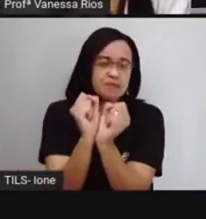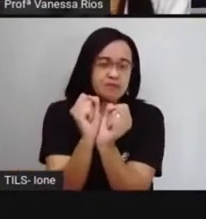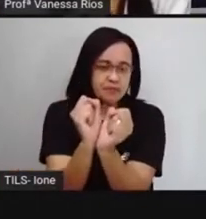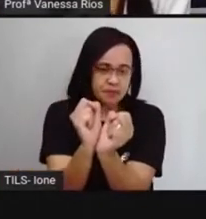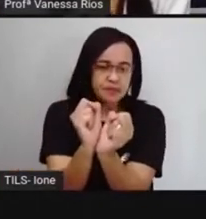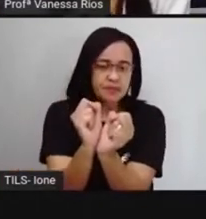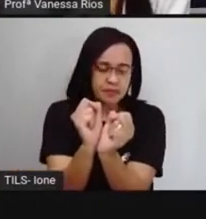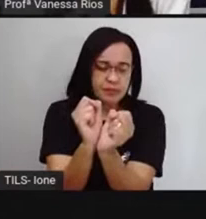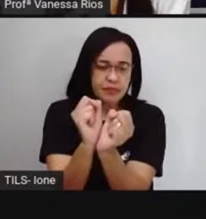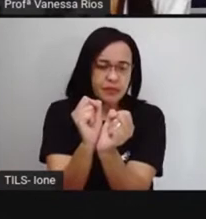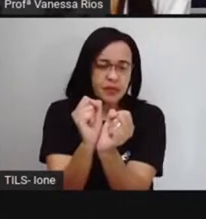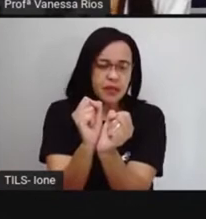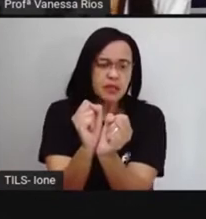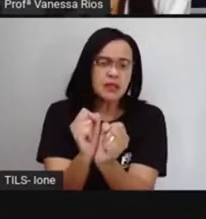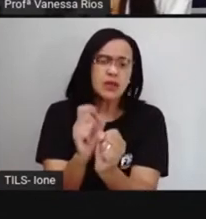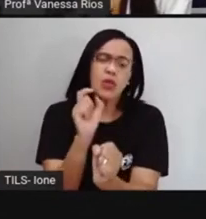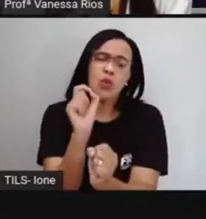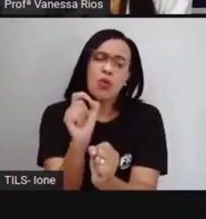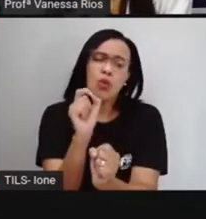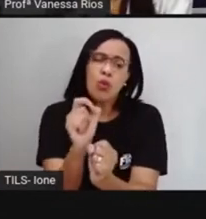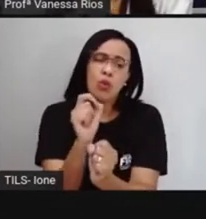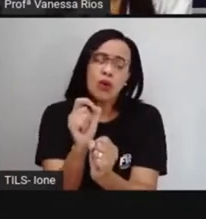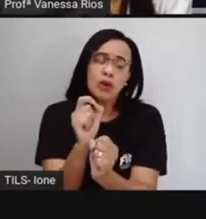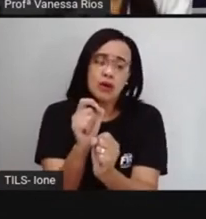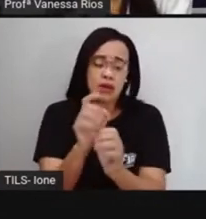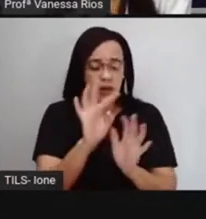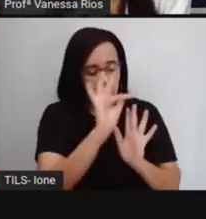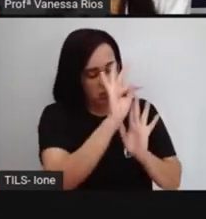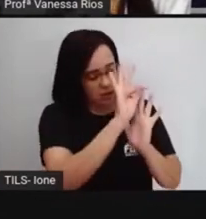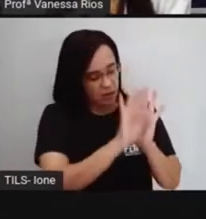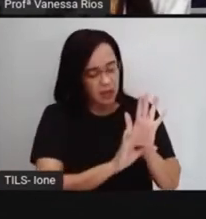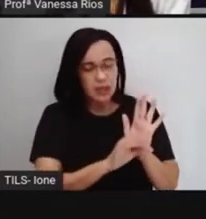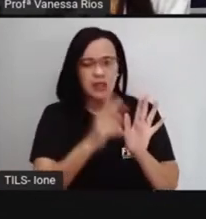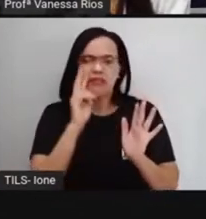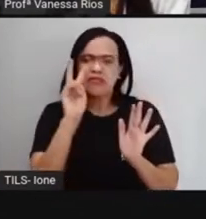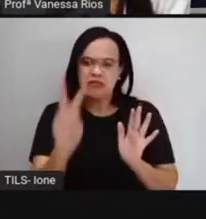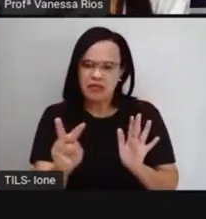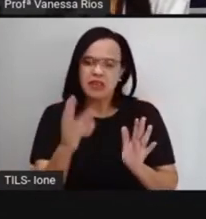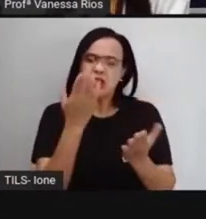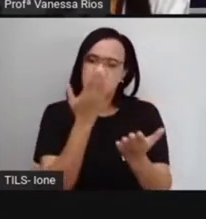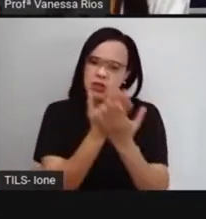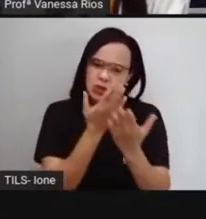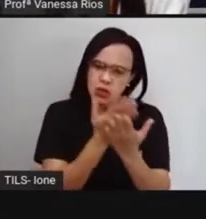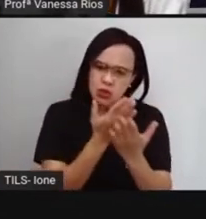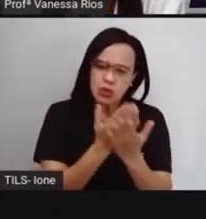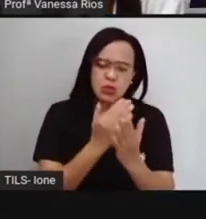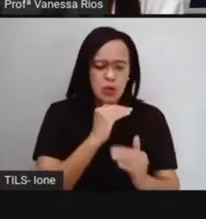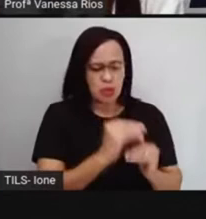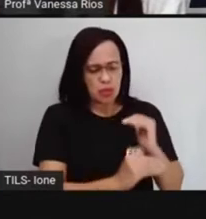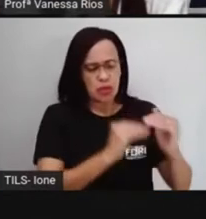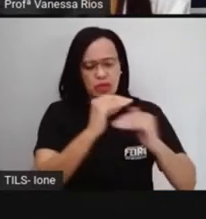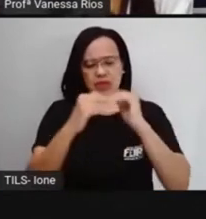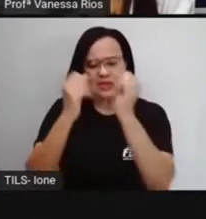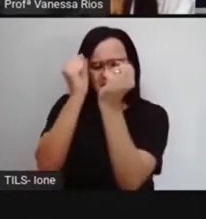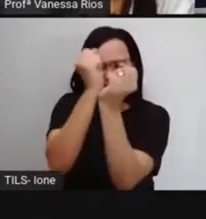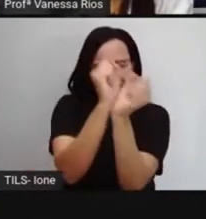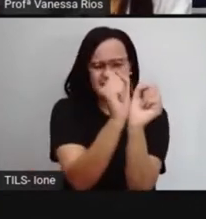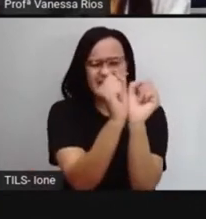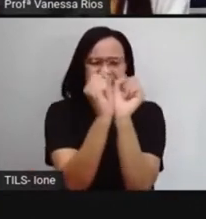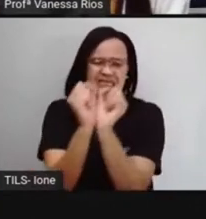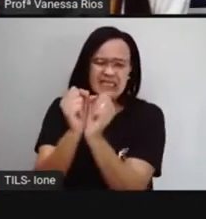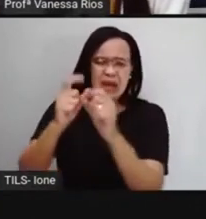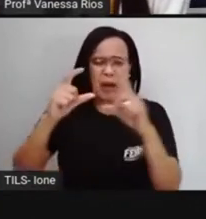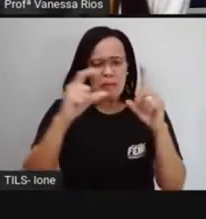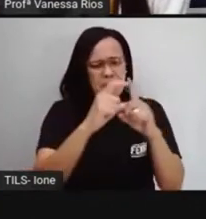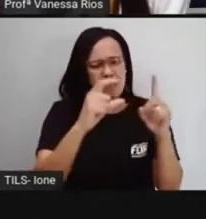ainda, né, nos textos, quando a gente estuda sobre o processo de escravização, a gente observa a gente palavra escravo